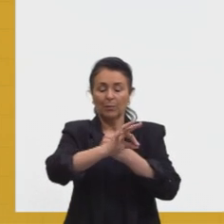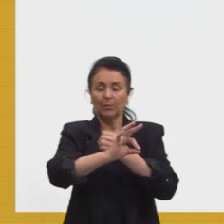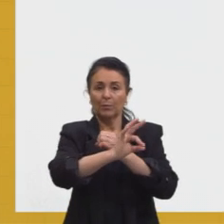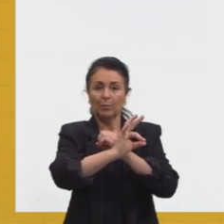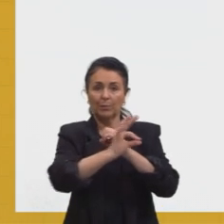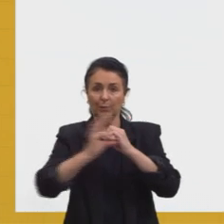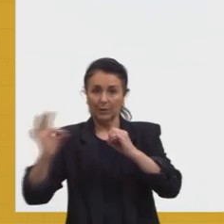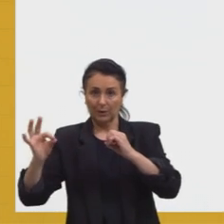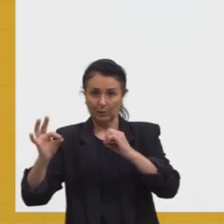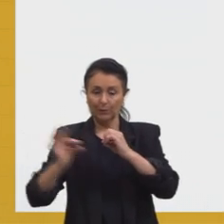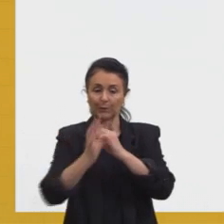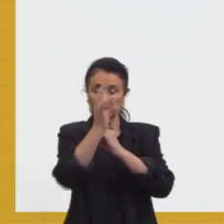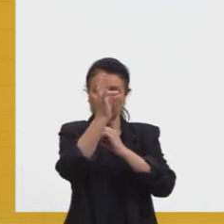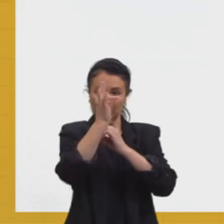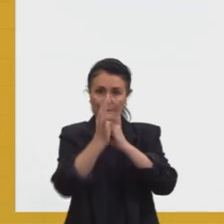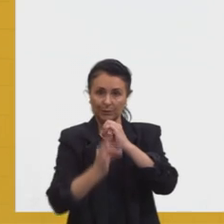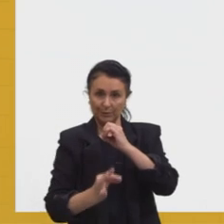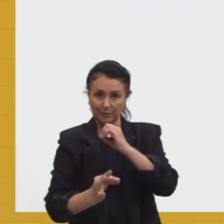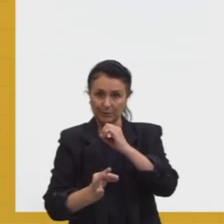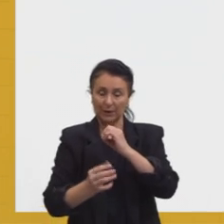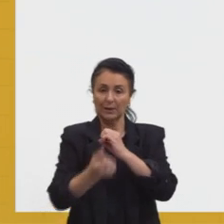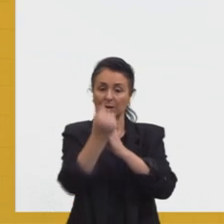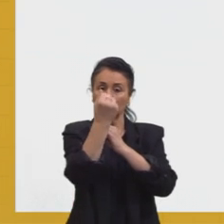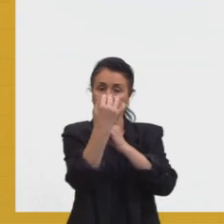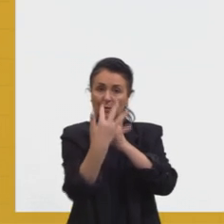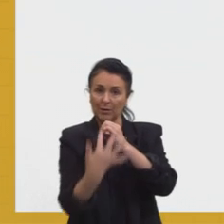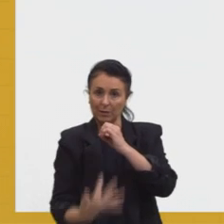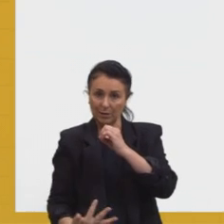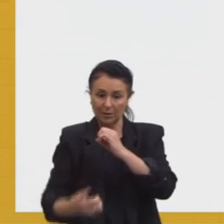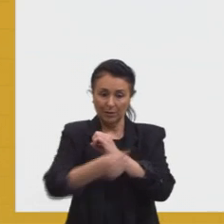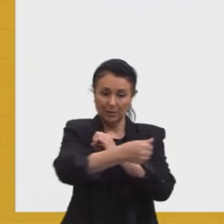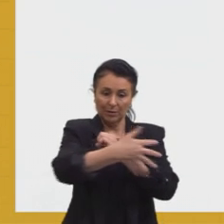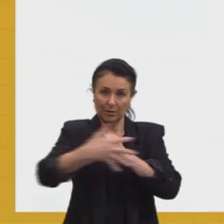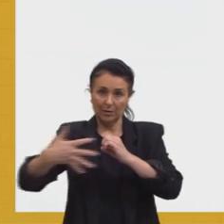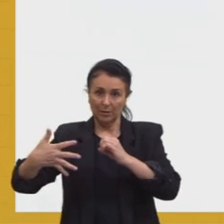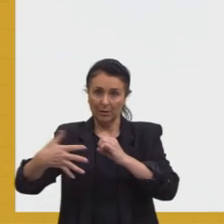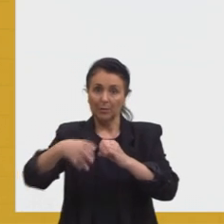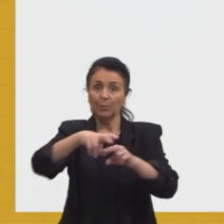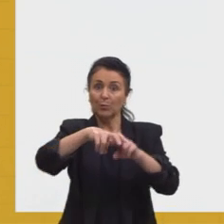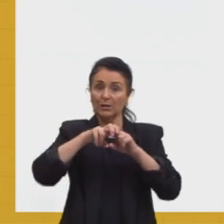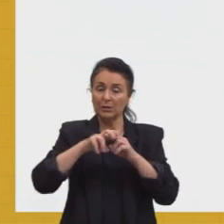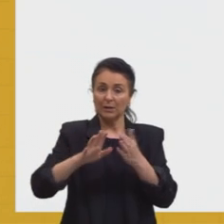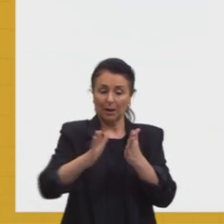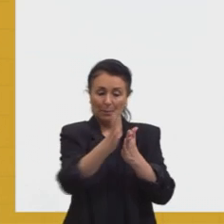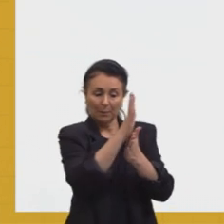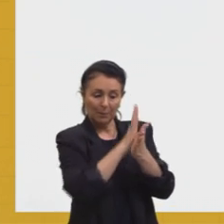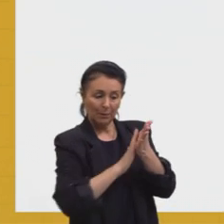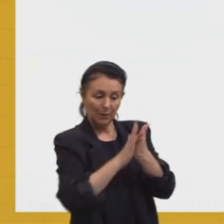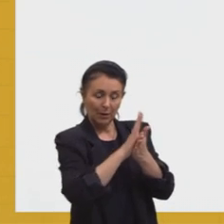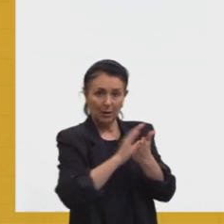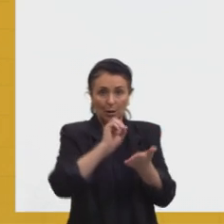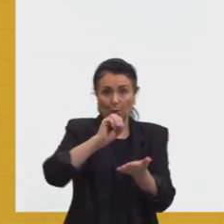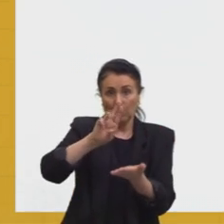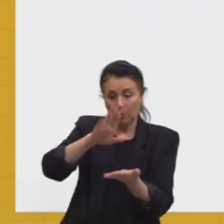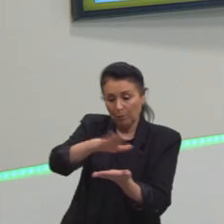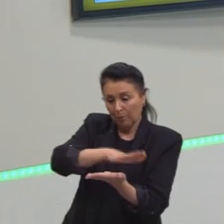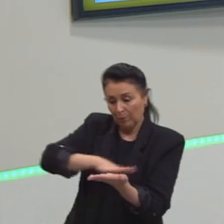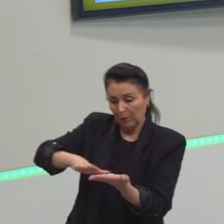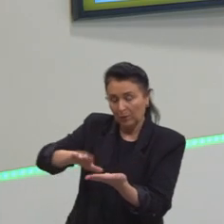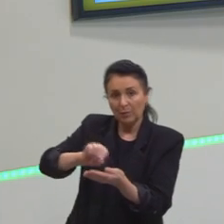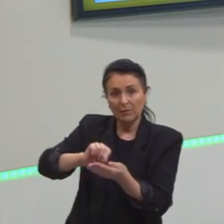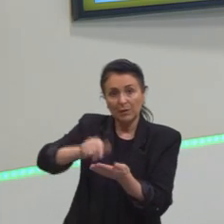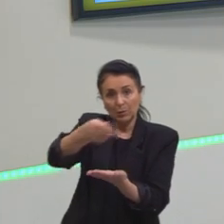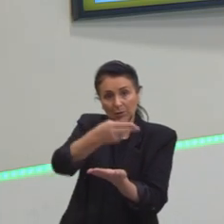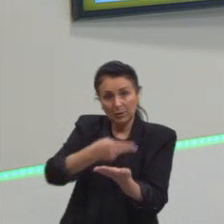cilindro que é aberto por um meridiano, tornando-se plano, sobre o qual será desenhado o mapa. Então,